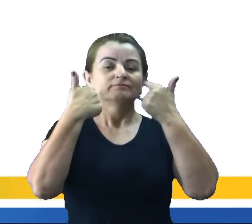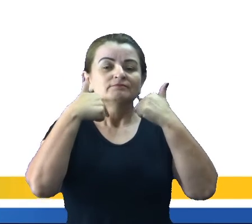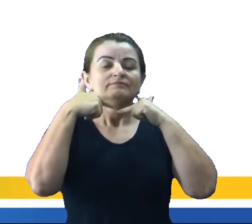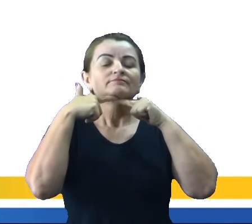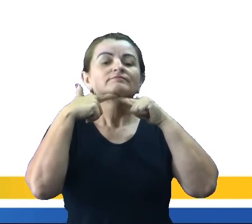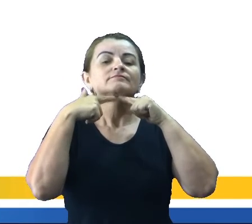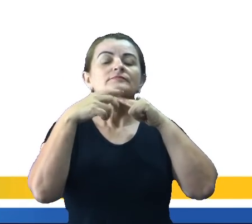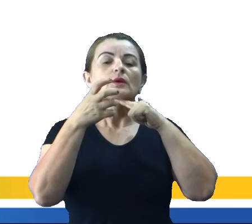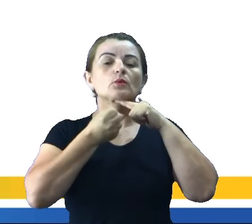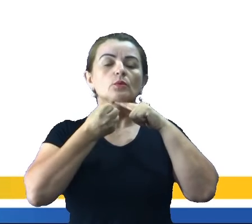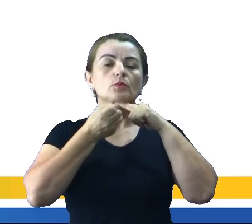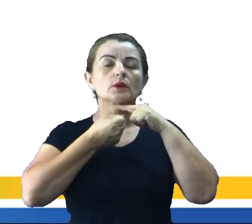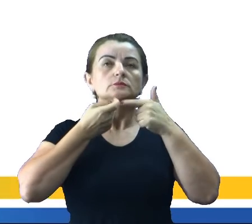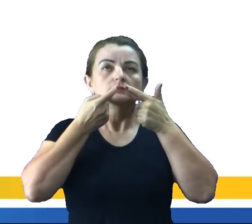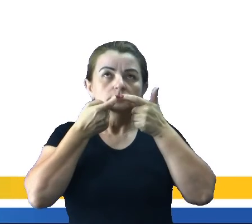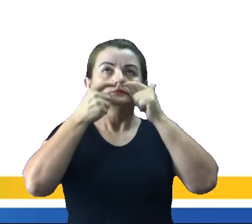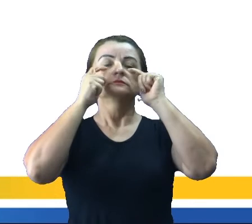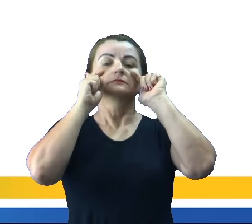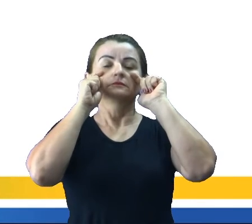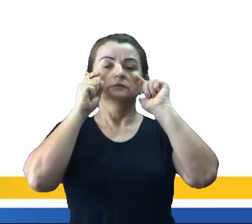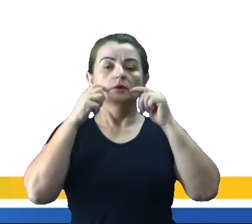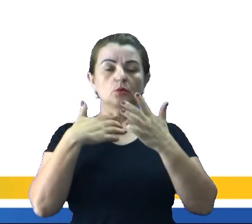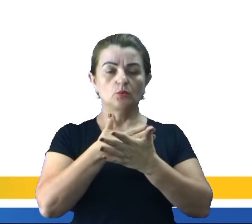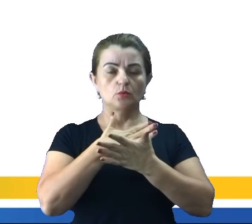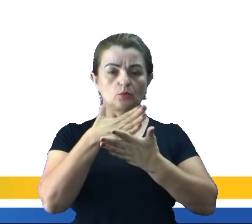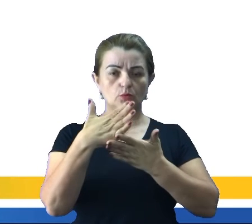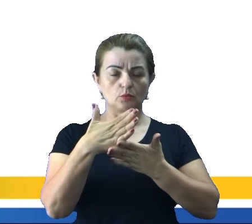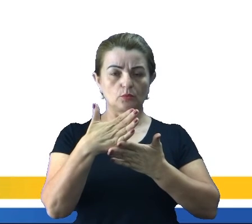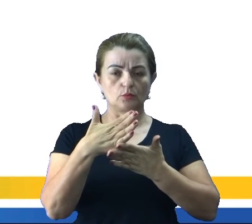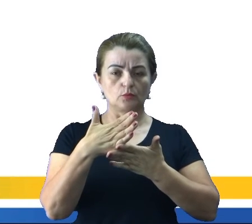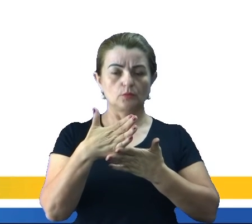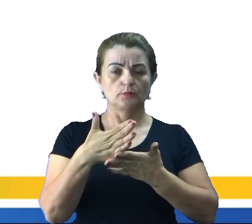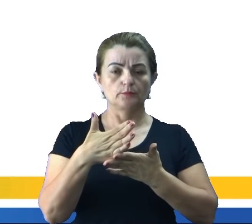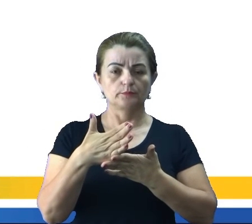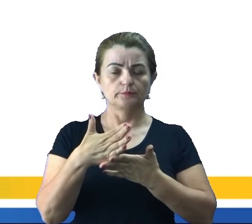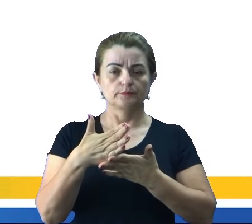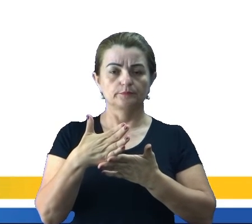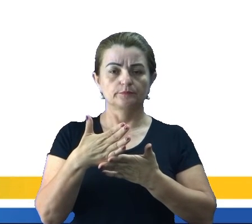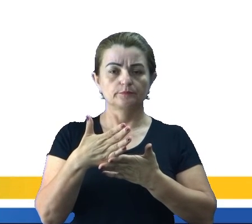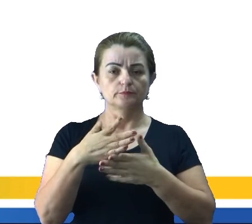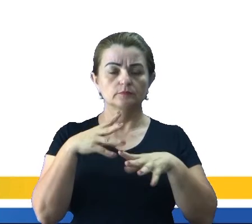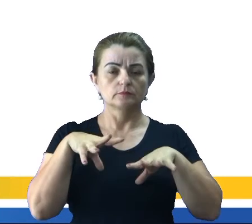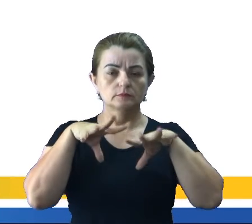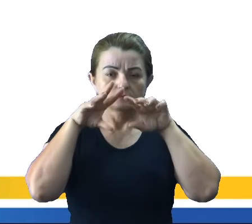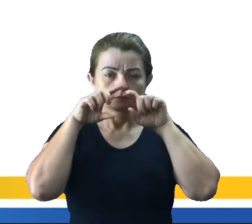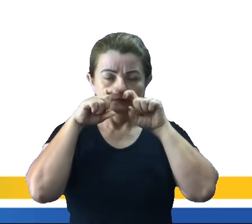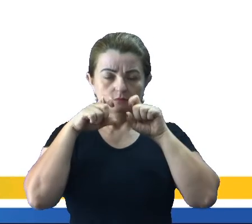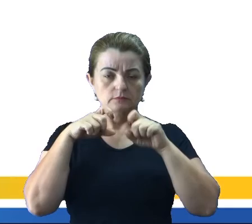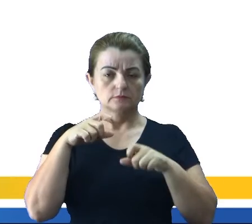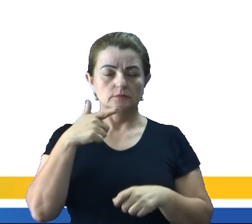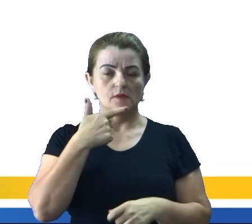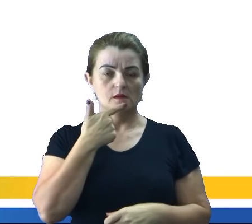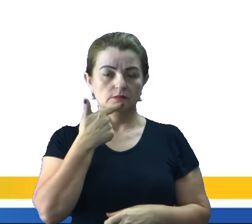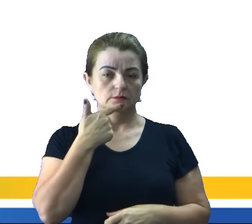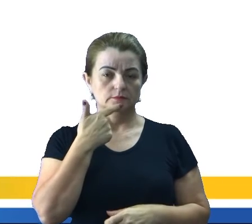leite Quando eu começar Né No No meu nariz E rir